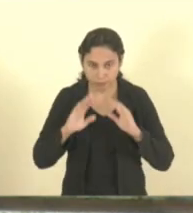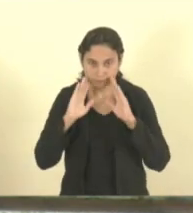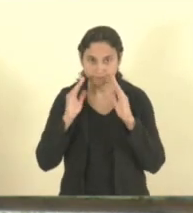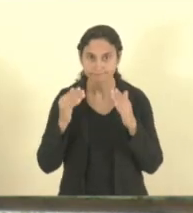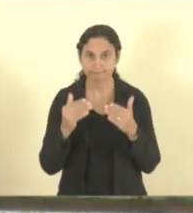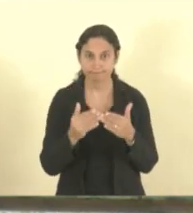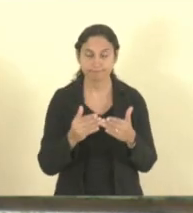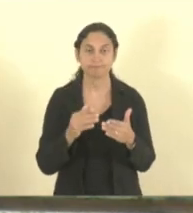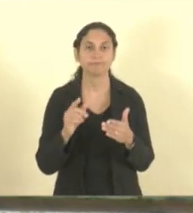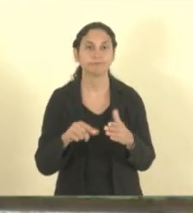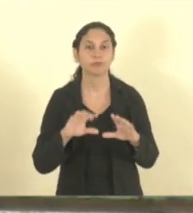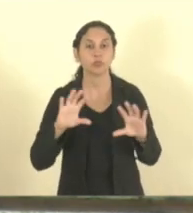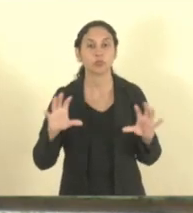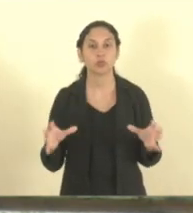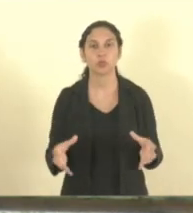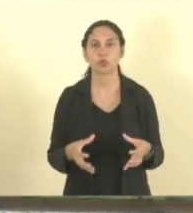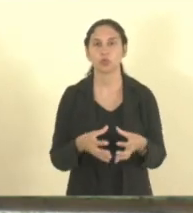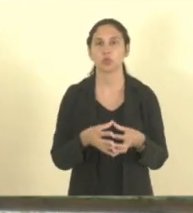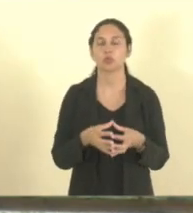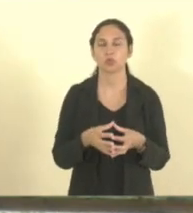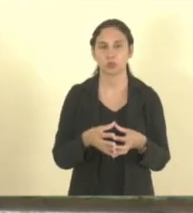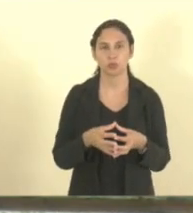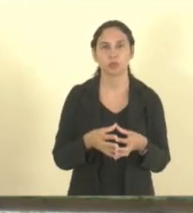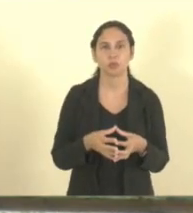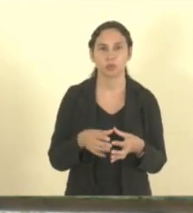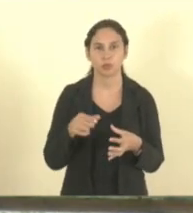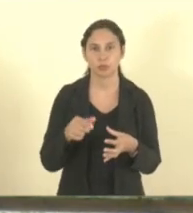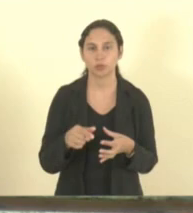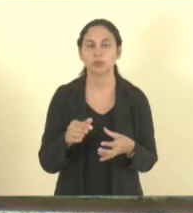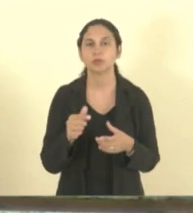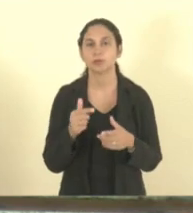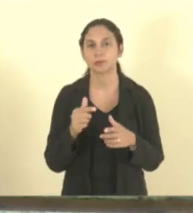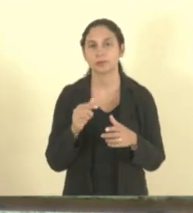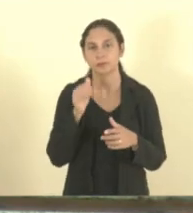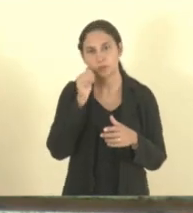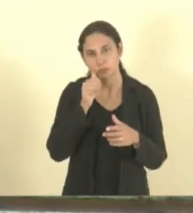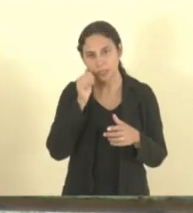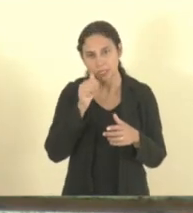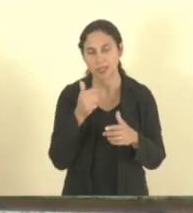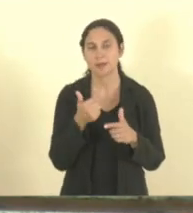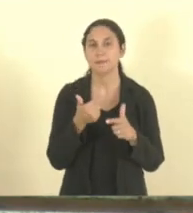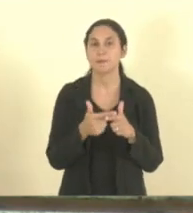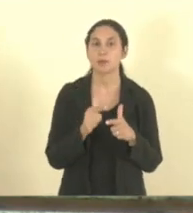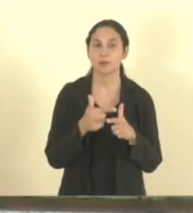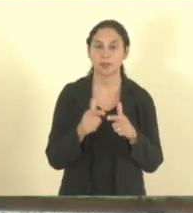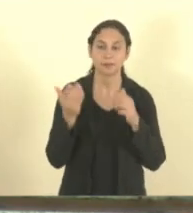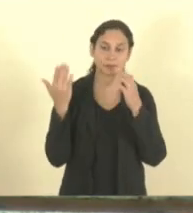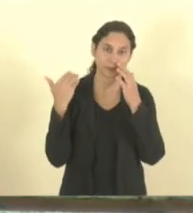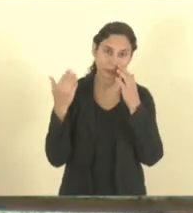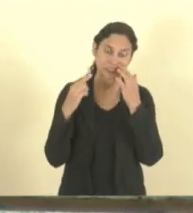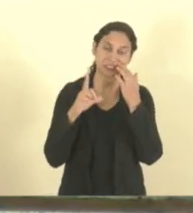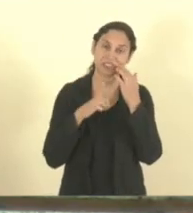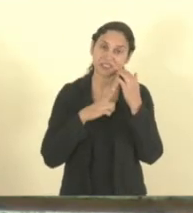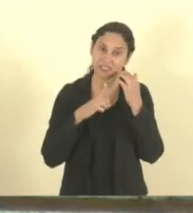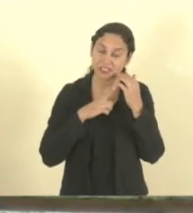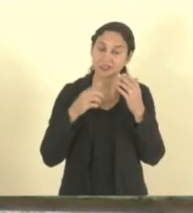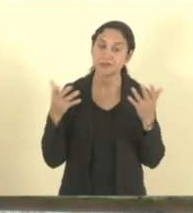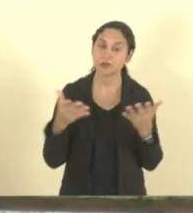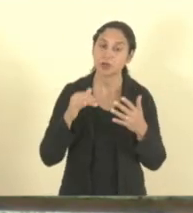situação fática real, dando oportunidade de exatamente